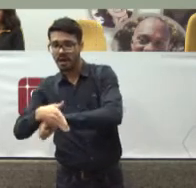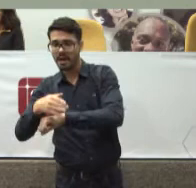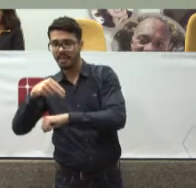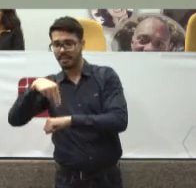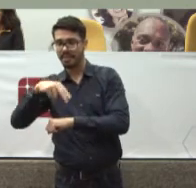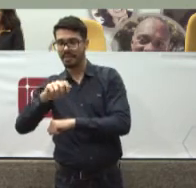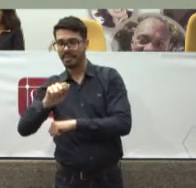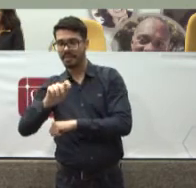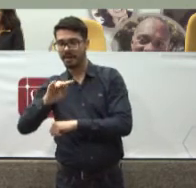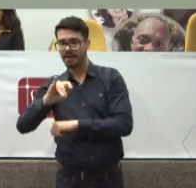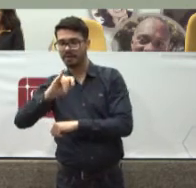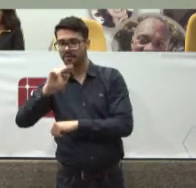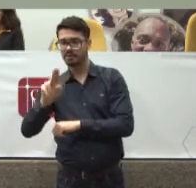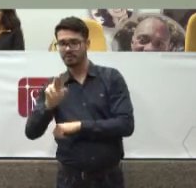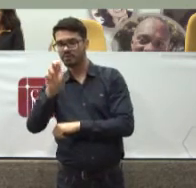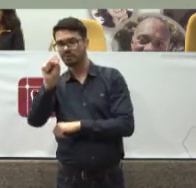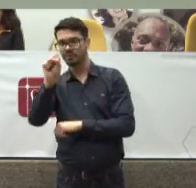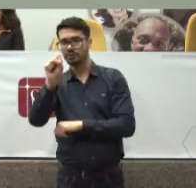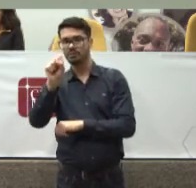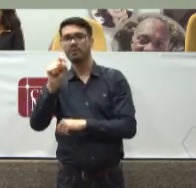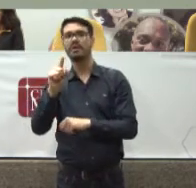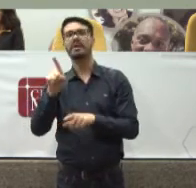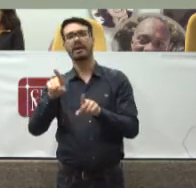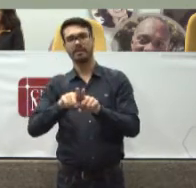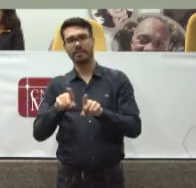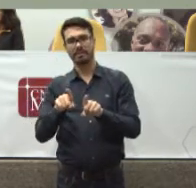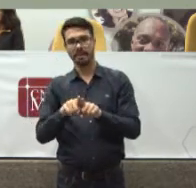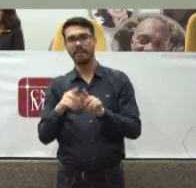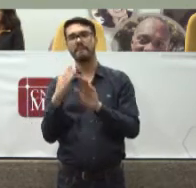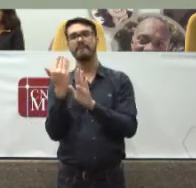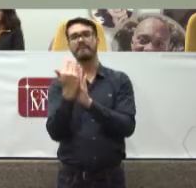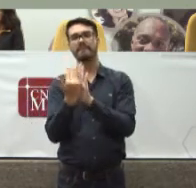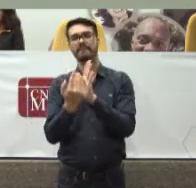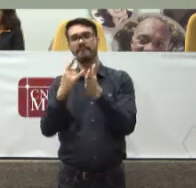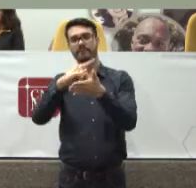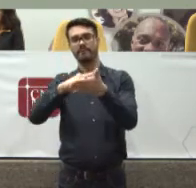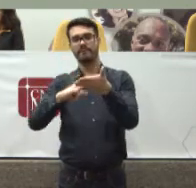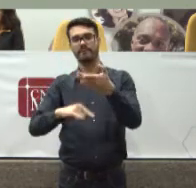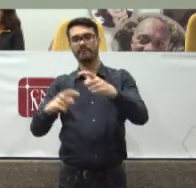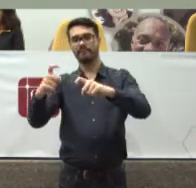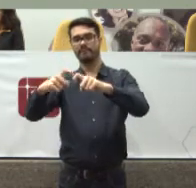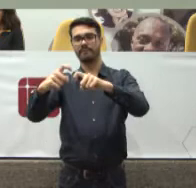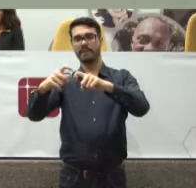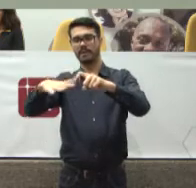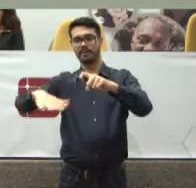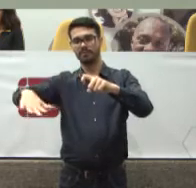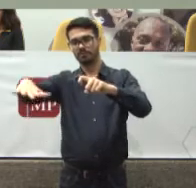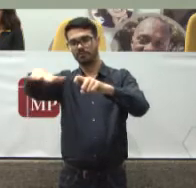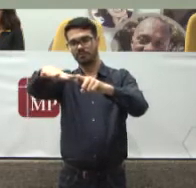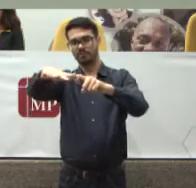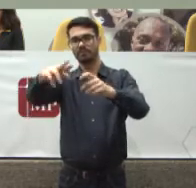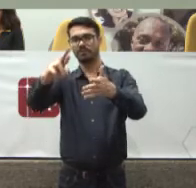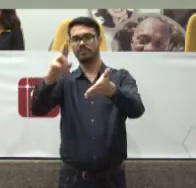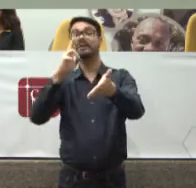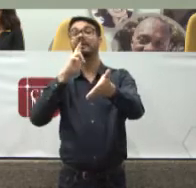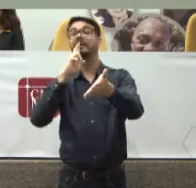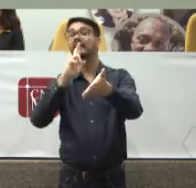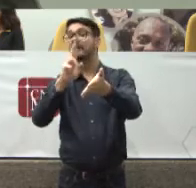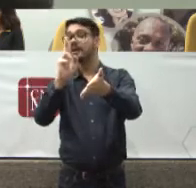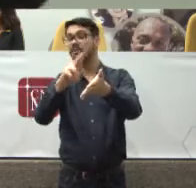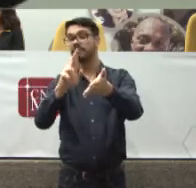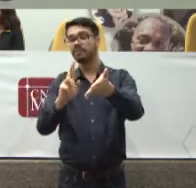informação Por meio De um formulário Onde Os médicos Daquele núcleo Respondem Aquele